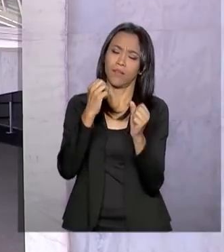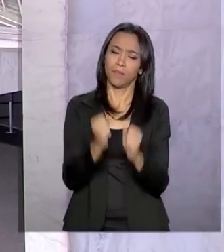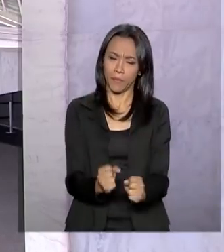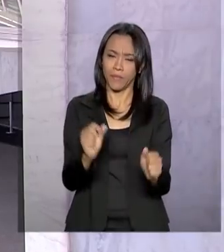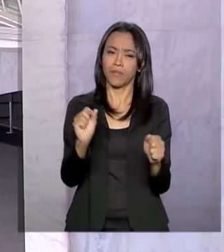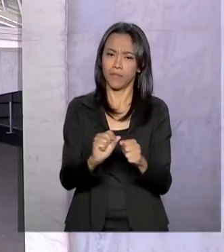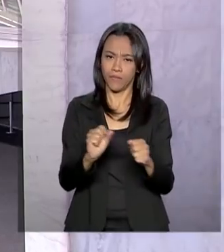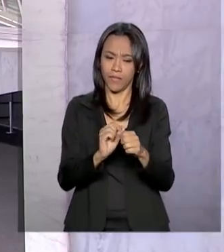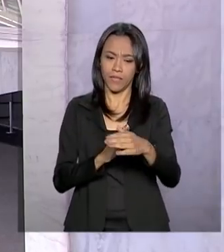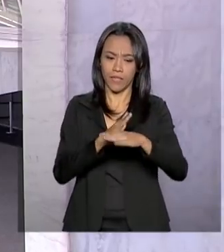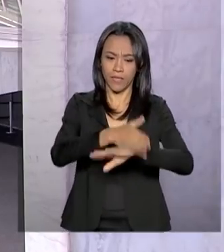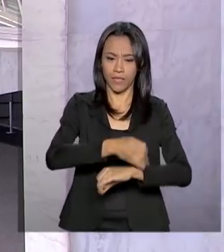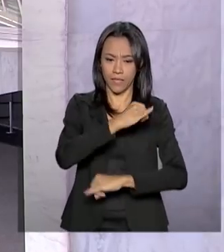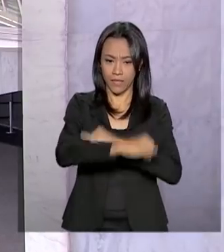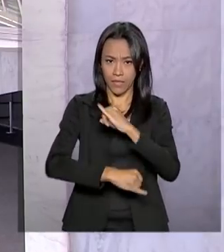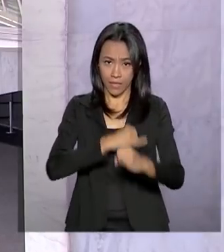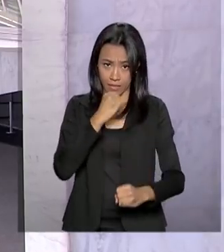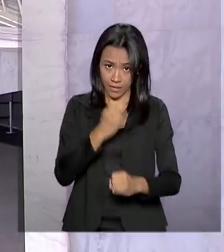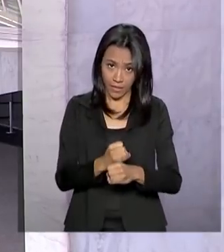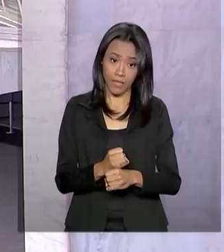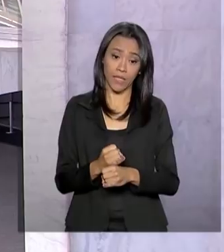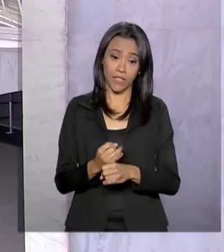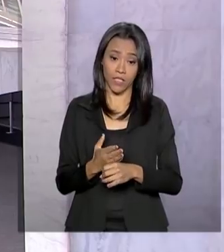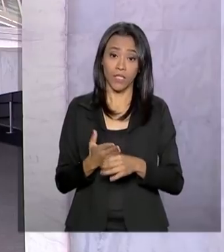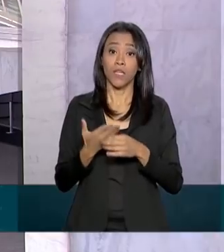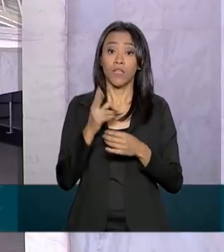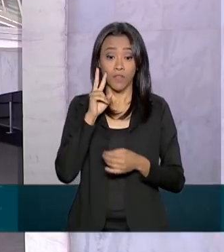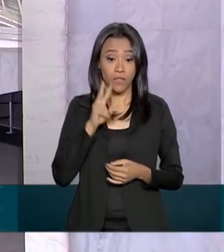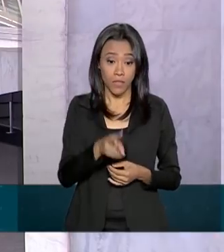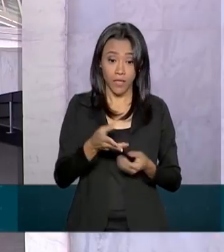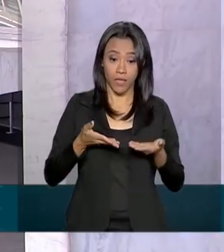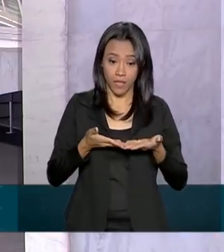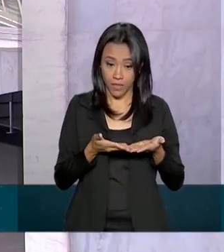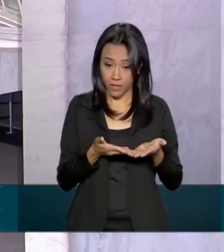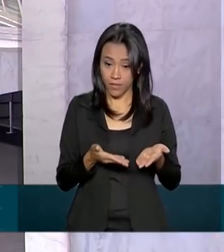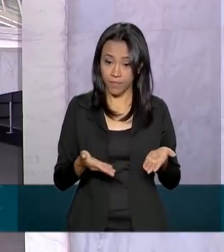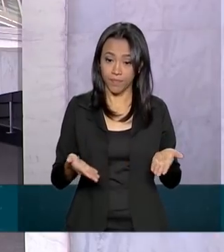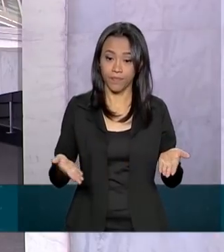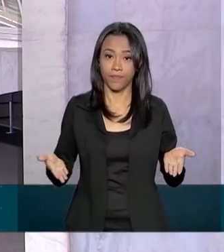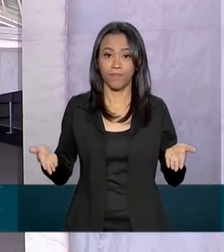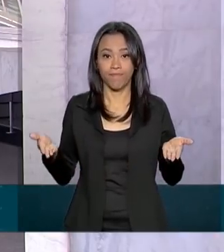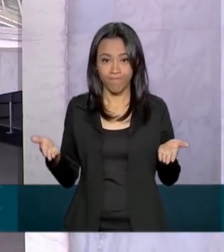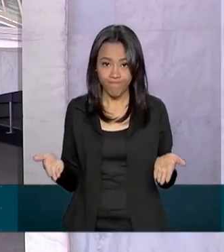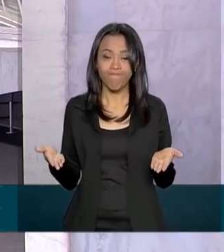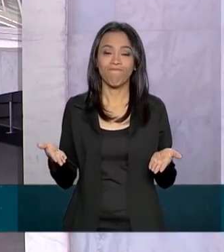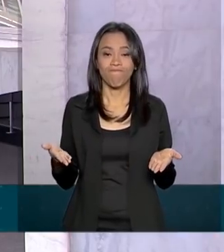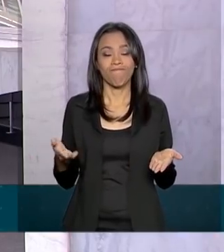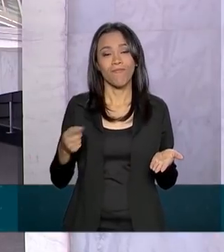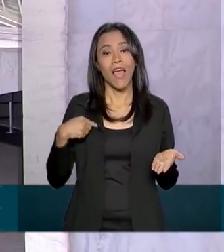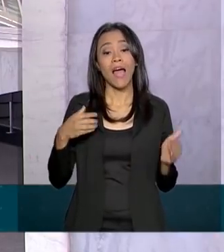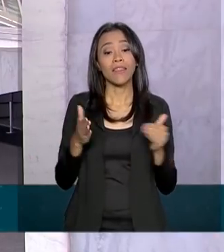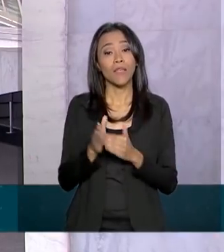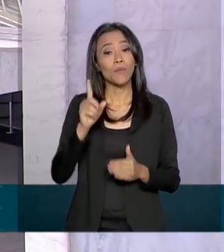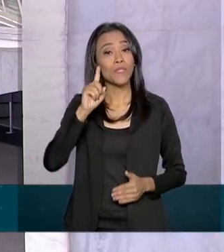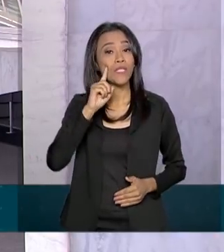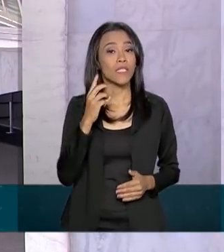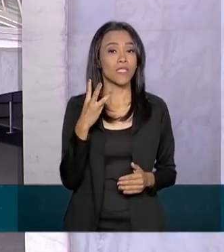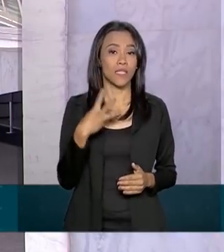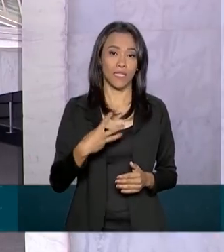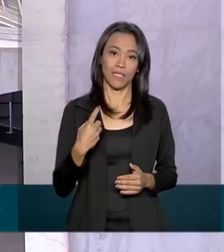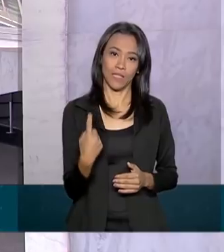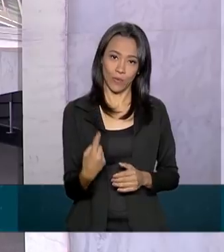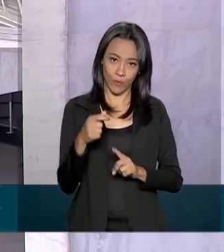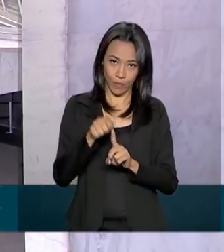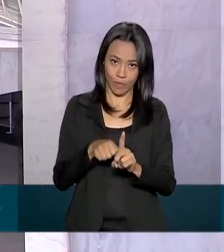na internet na página em sejanacional.inep.gov.br até o dia 31